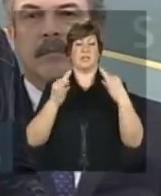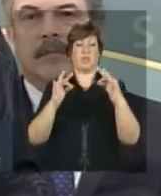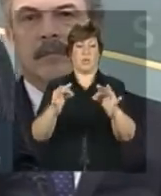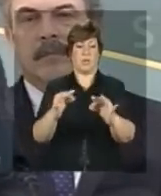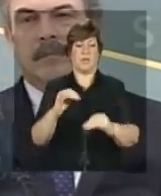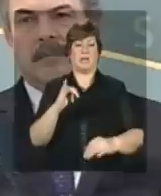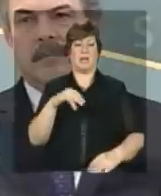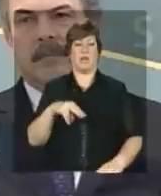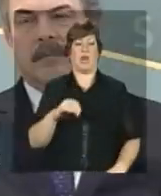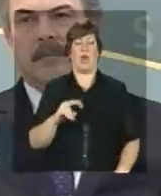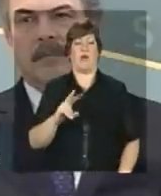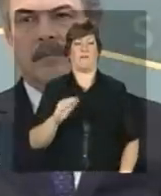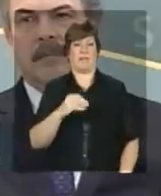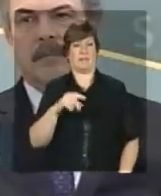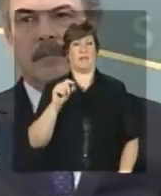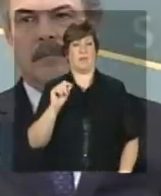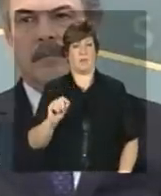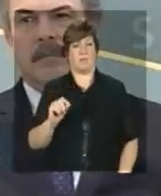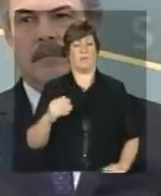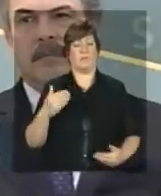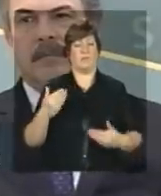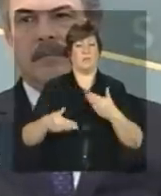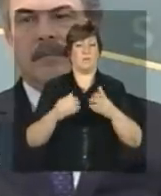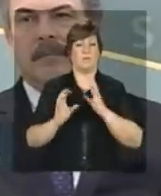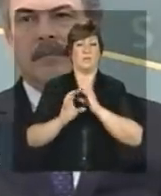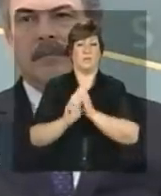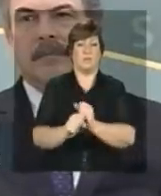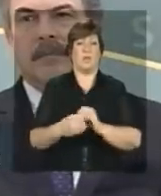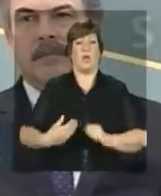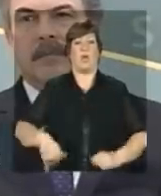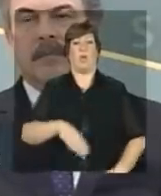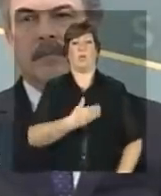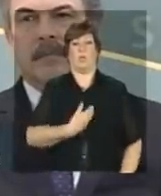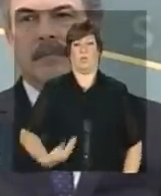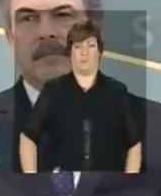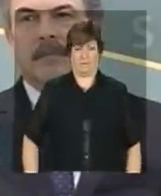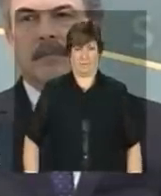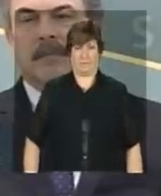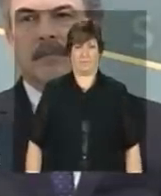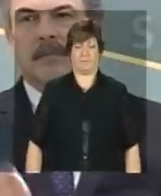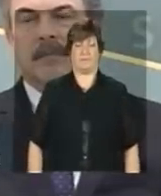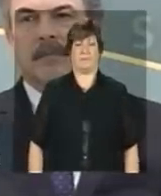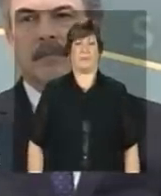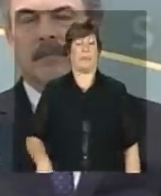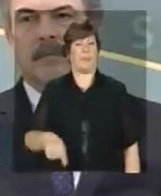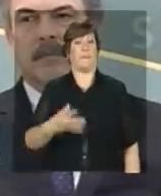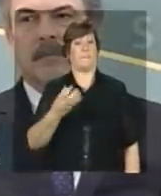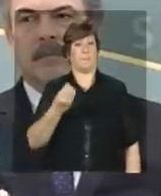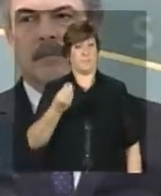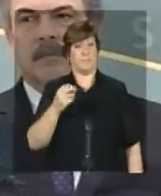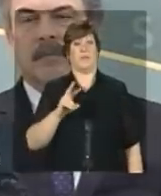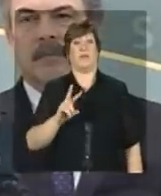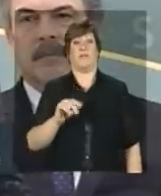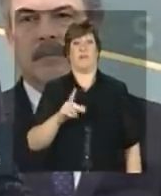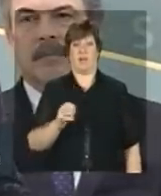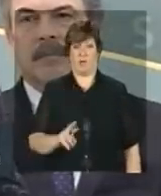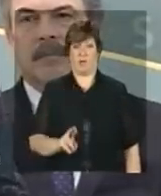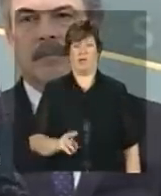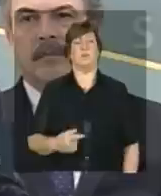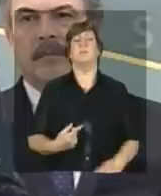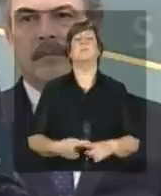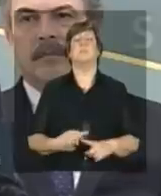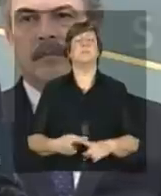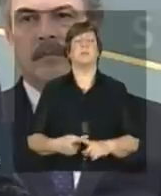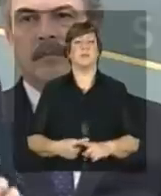inovação na trajetória do nosso governo. Significa muito. Por quê?